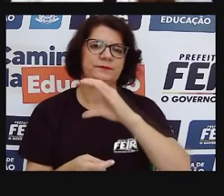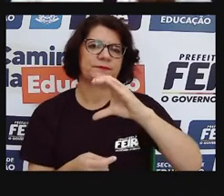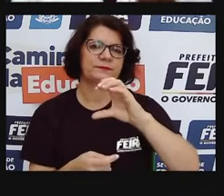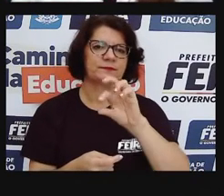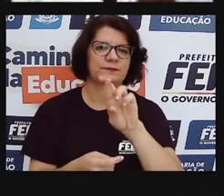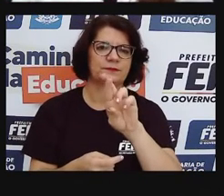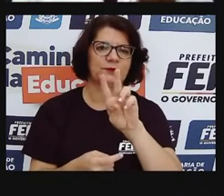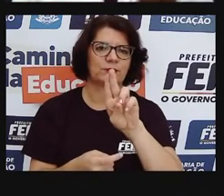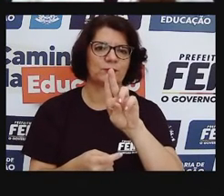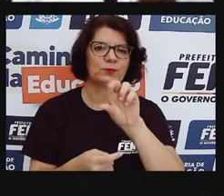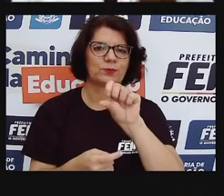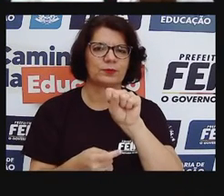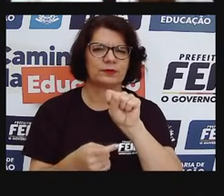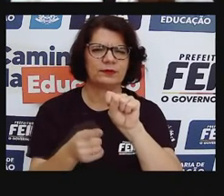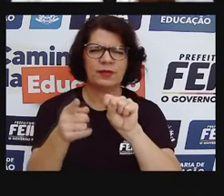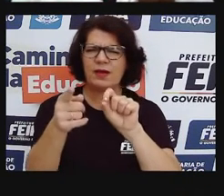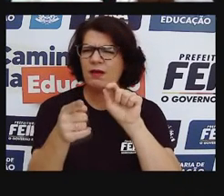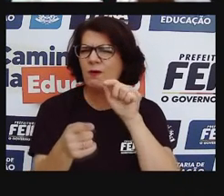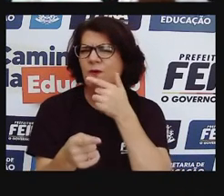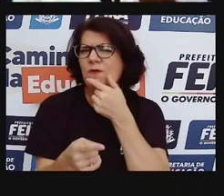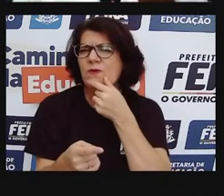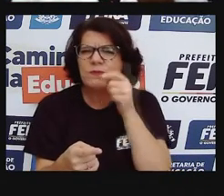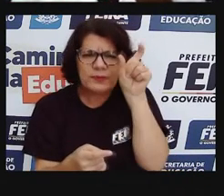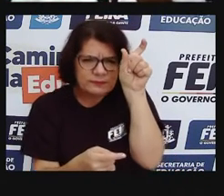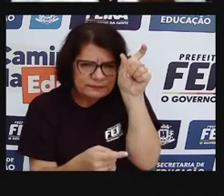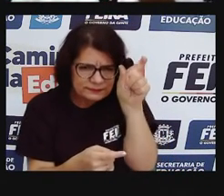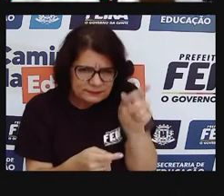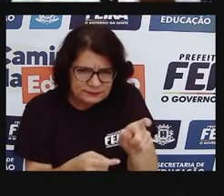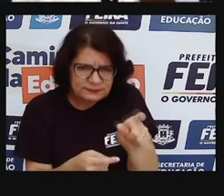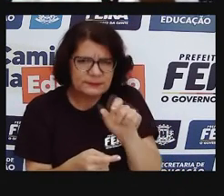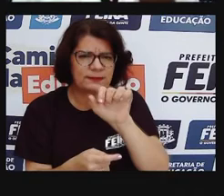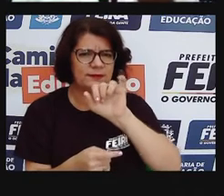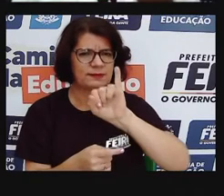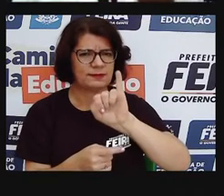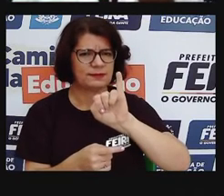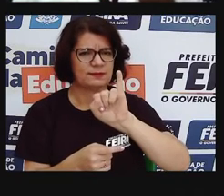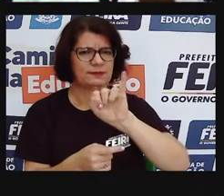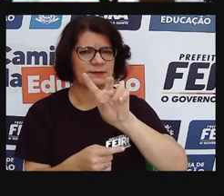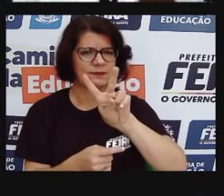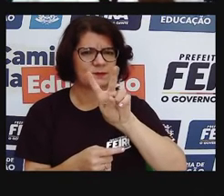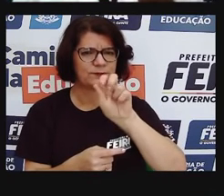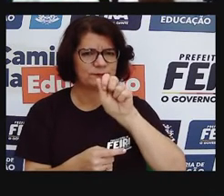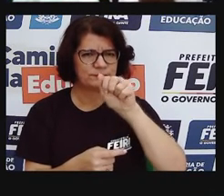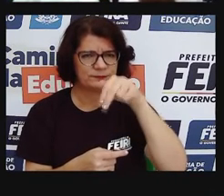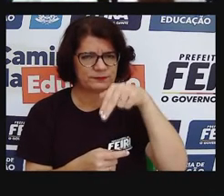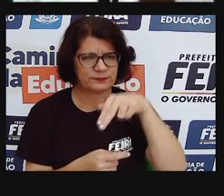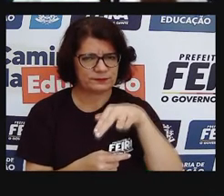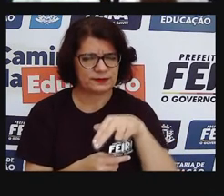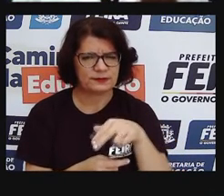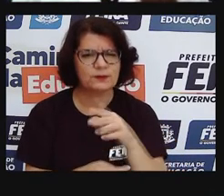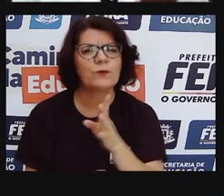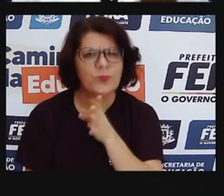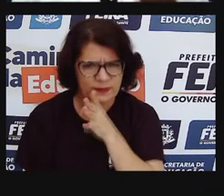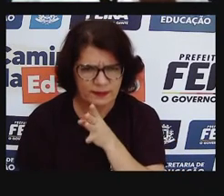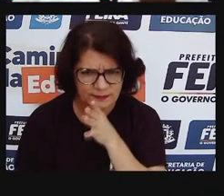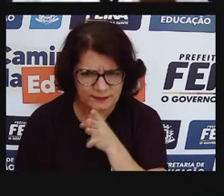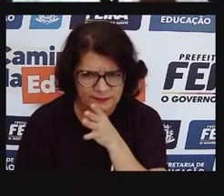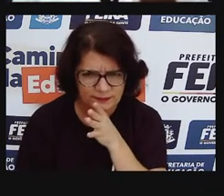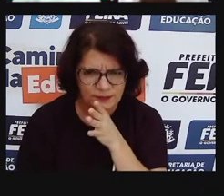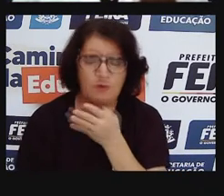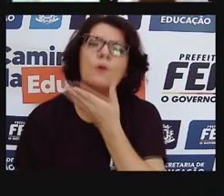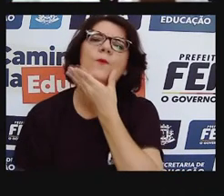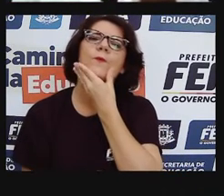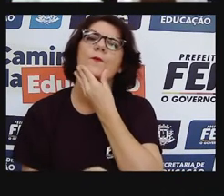Quem é Ivan Cruz? Vocês já ouviram falar nele? Em algum momento? O